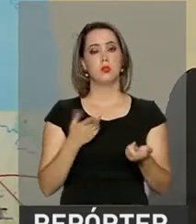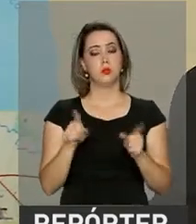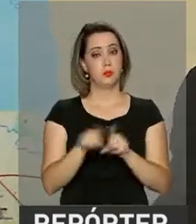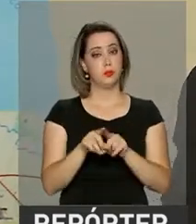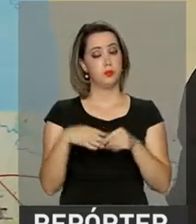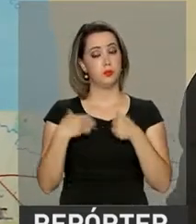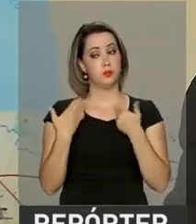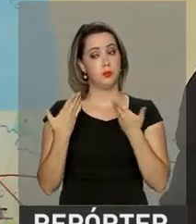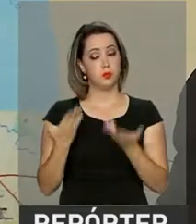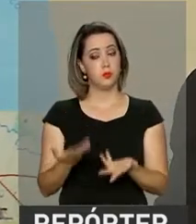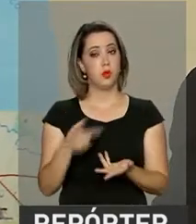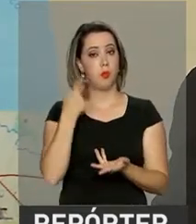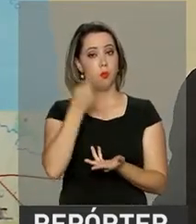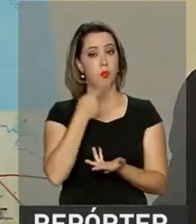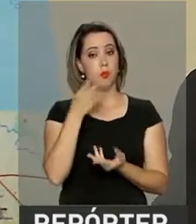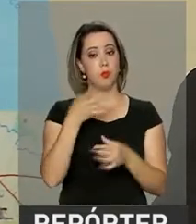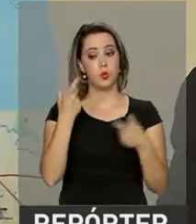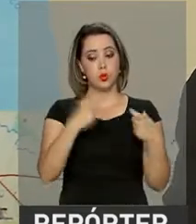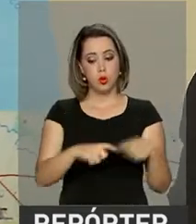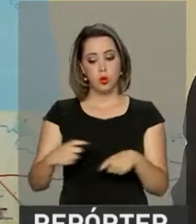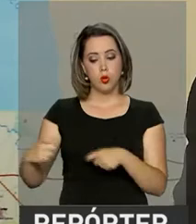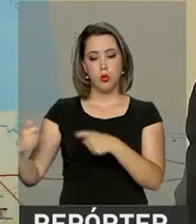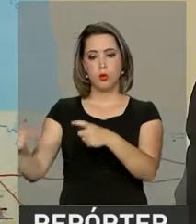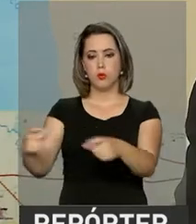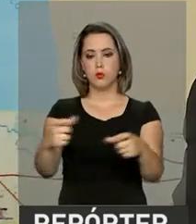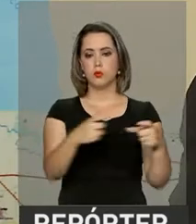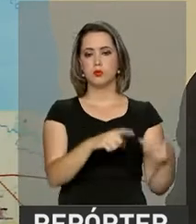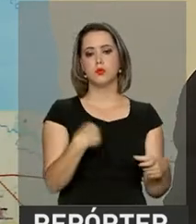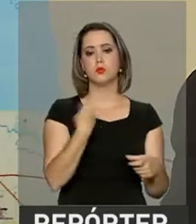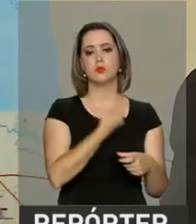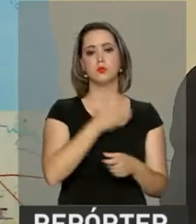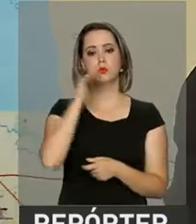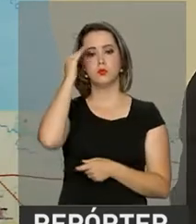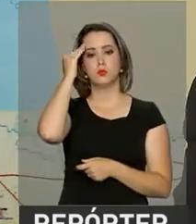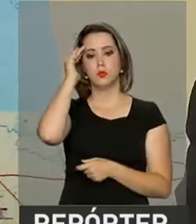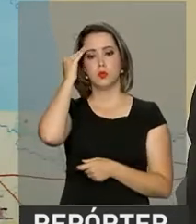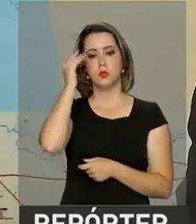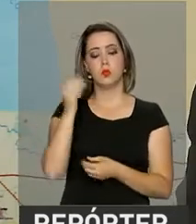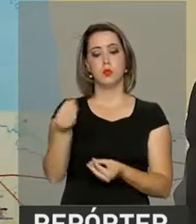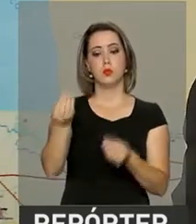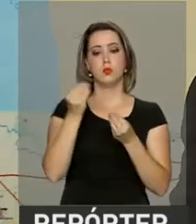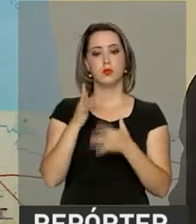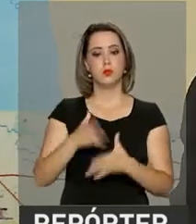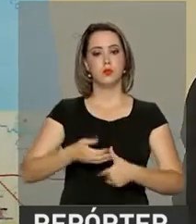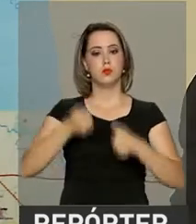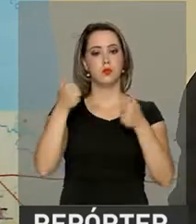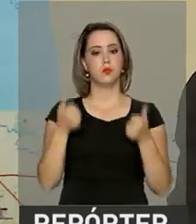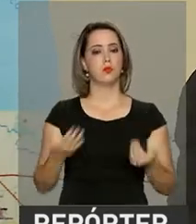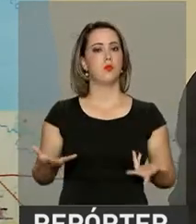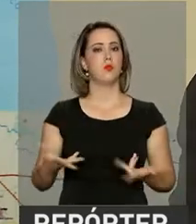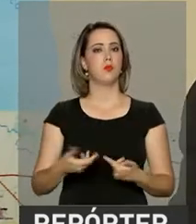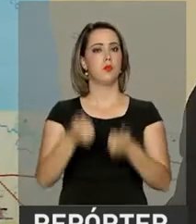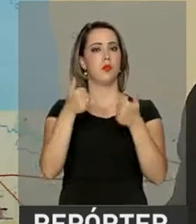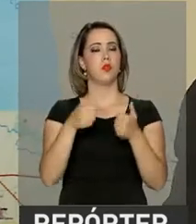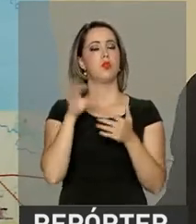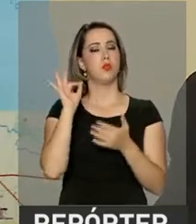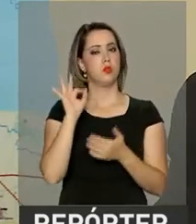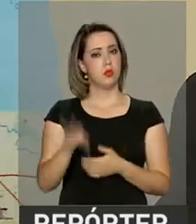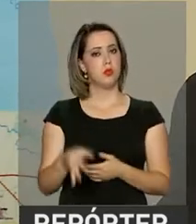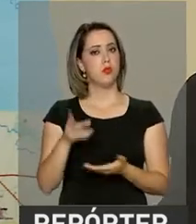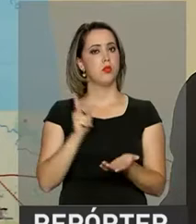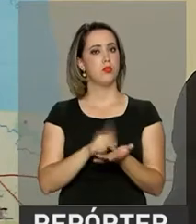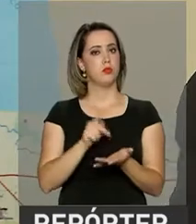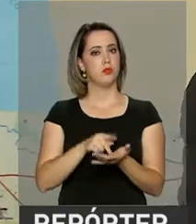vem aí uma política de conteúdo local, no nosso entendimento, que traz mais competitividade, que torna de fato